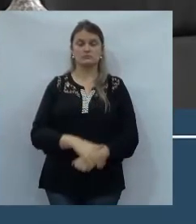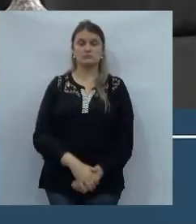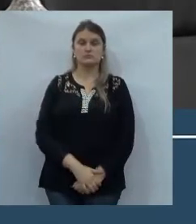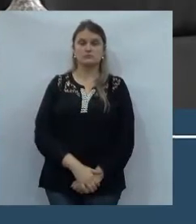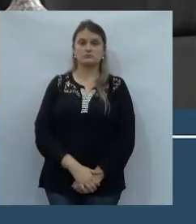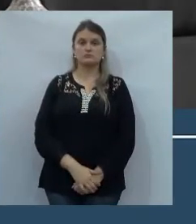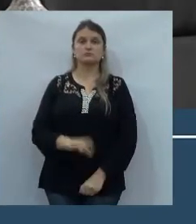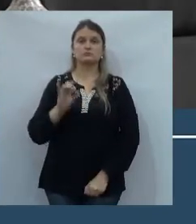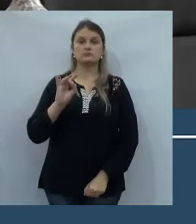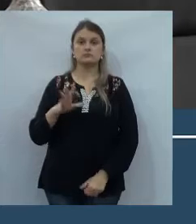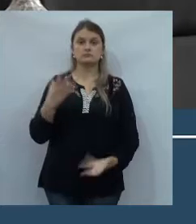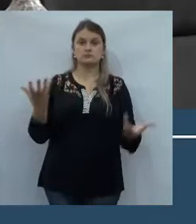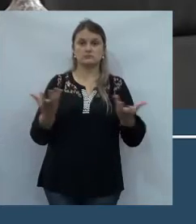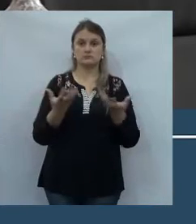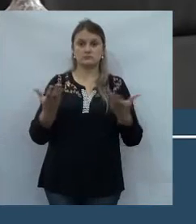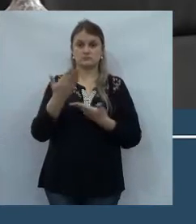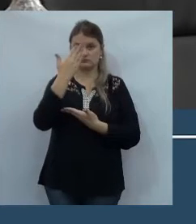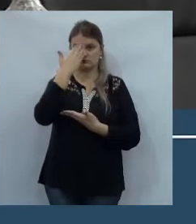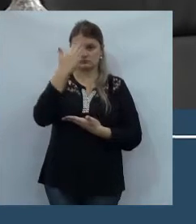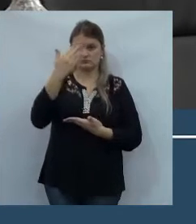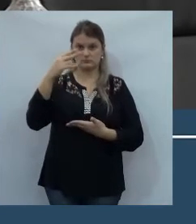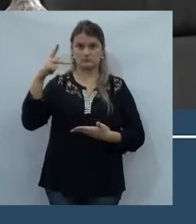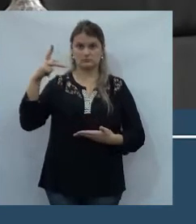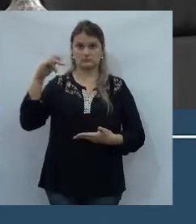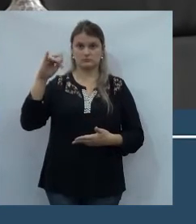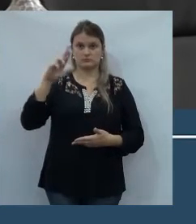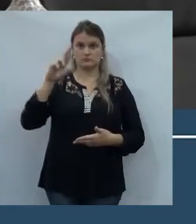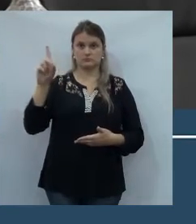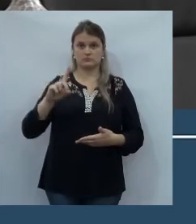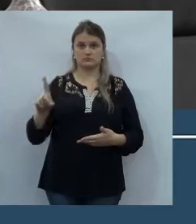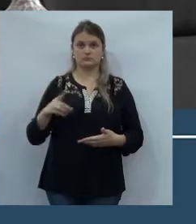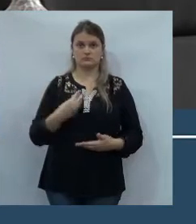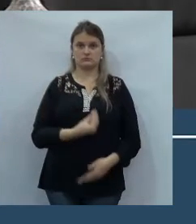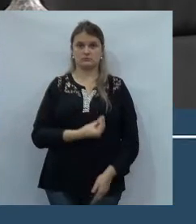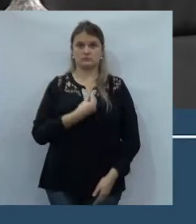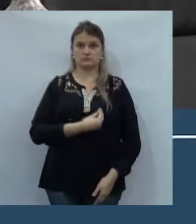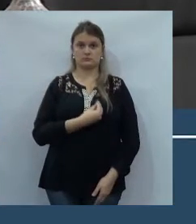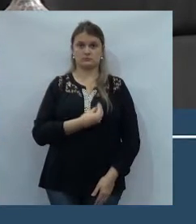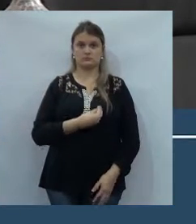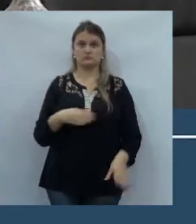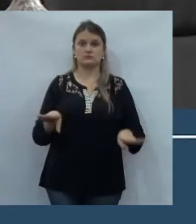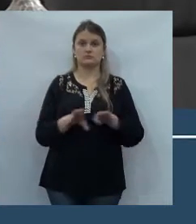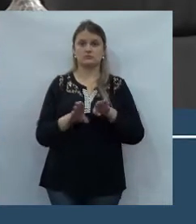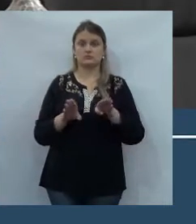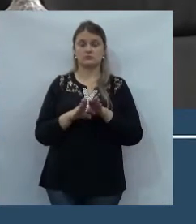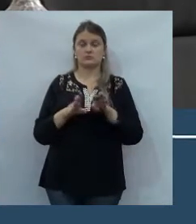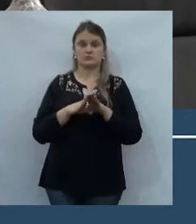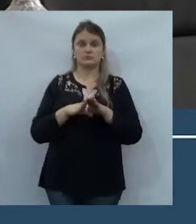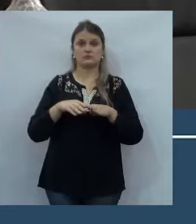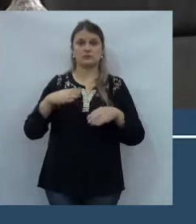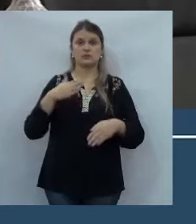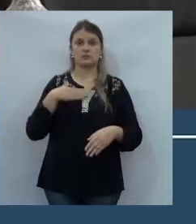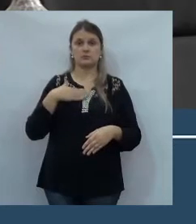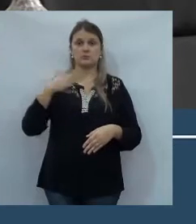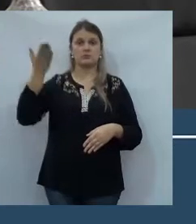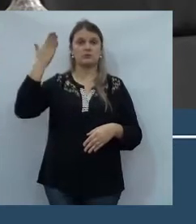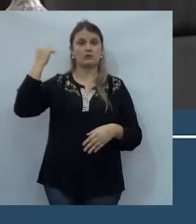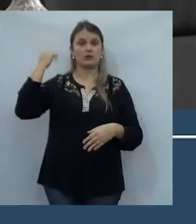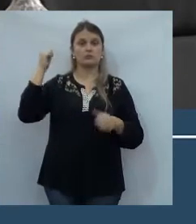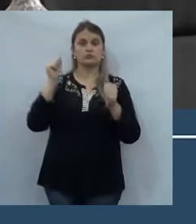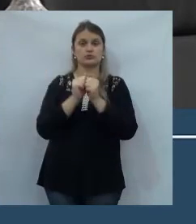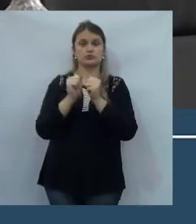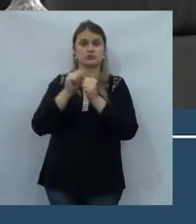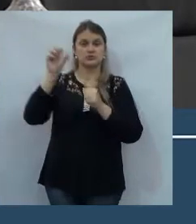Eu só queria agradecer o Pires aí pela presença dele. E nós devíamos, na minha época e do Sars, nós